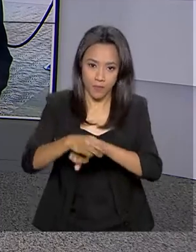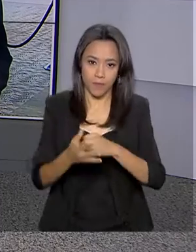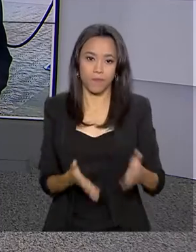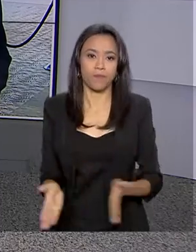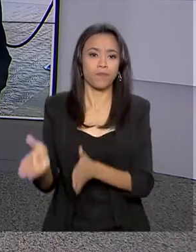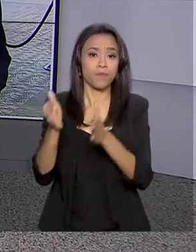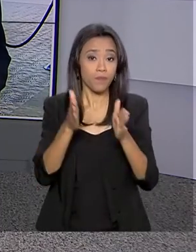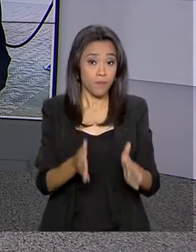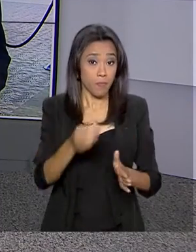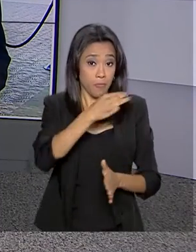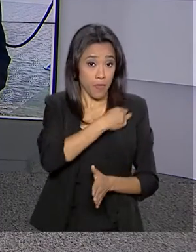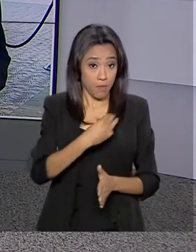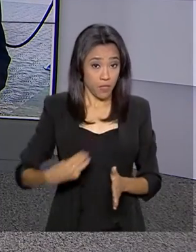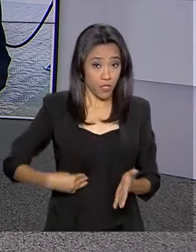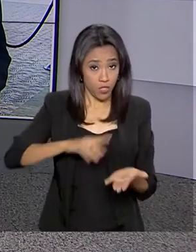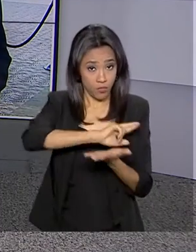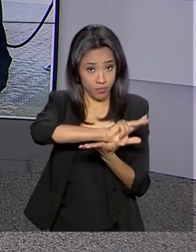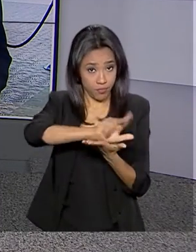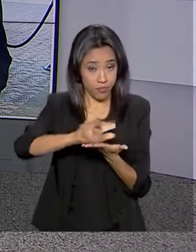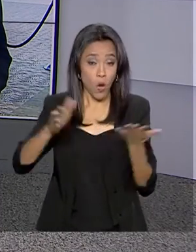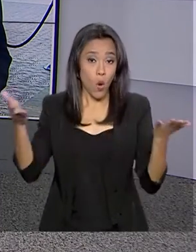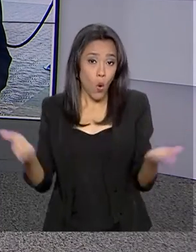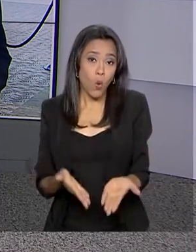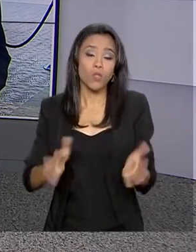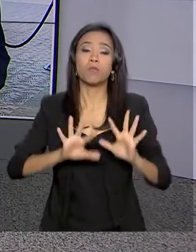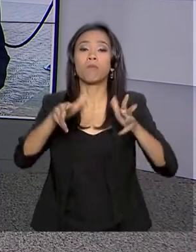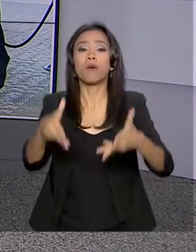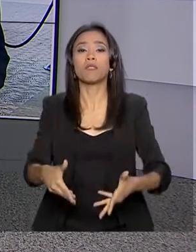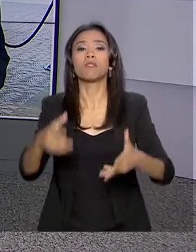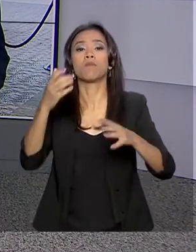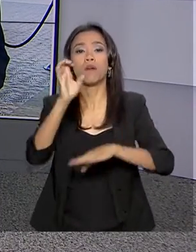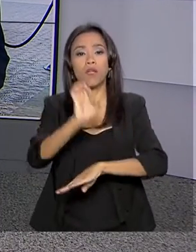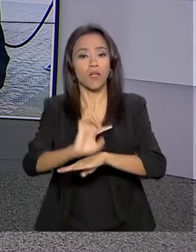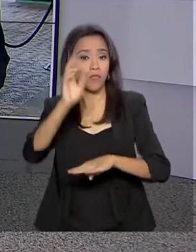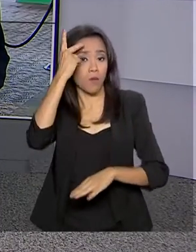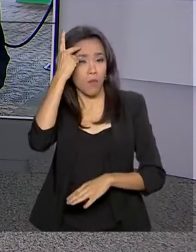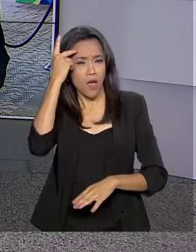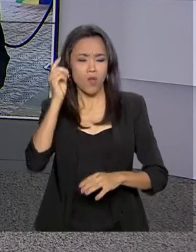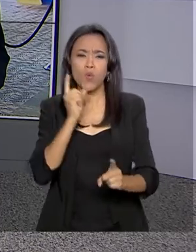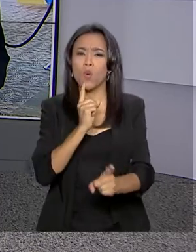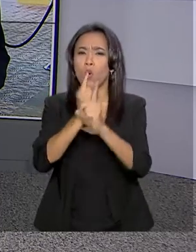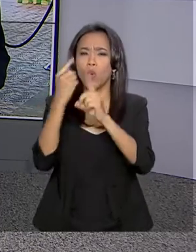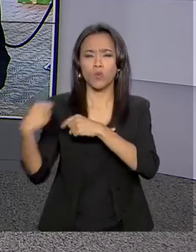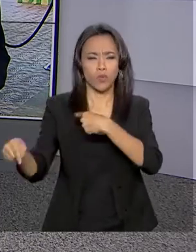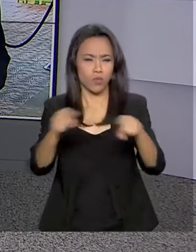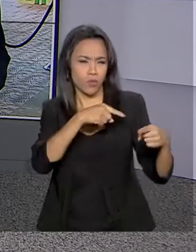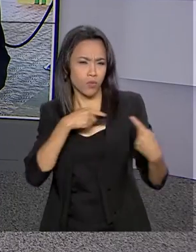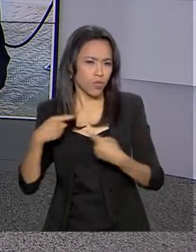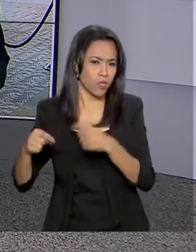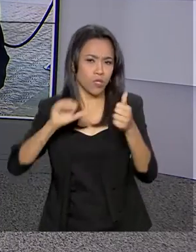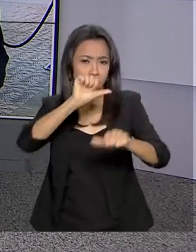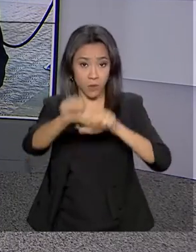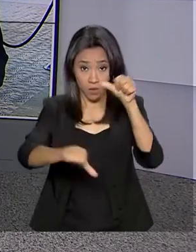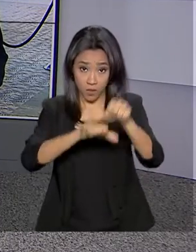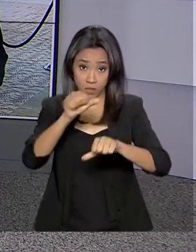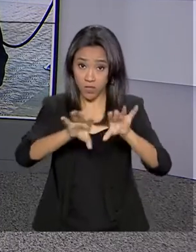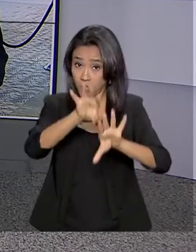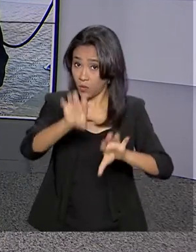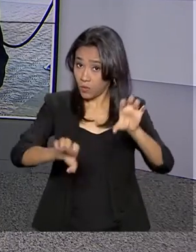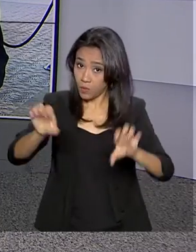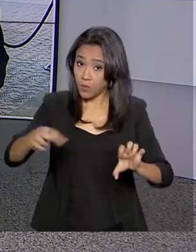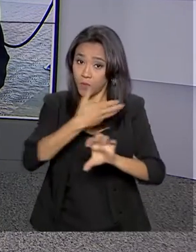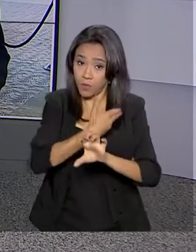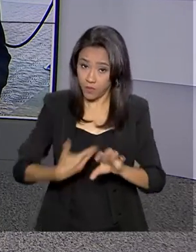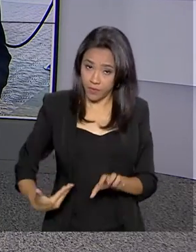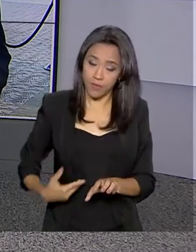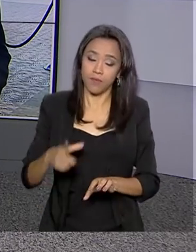E ministros participam hoje em São Paulo de um encontro para discutir as principais reformas estruturais do governo. Ricardo Ferraz de